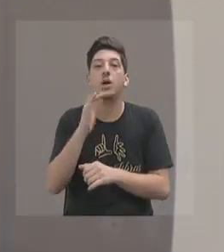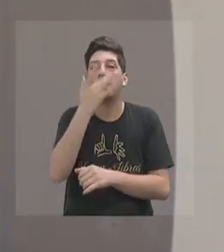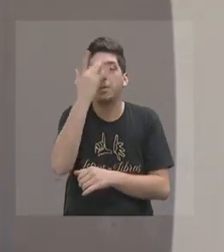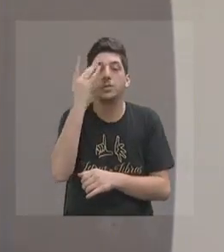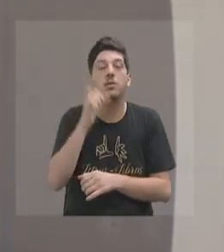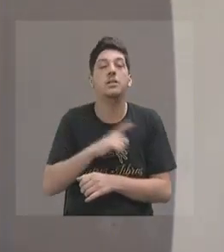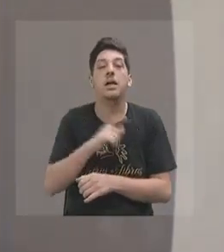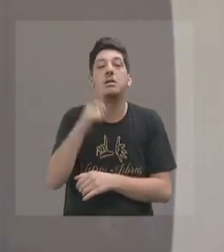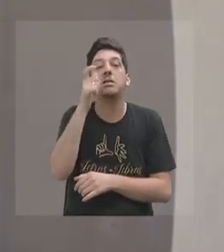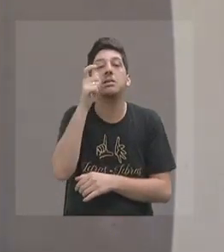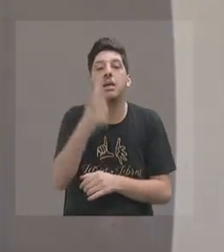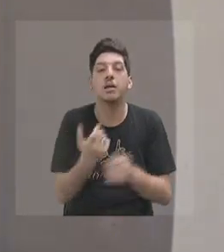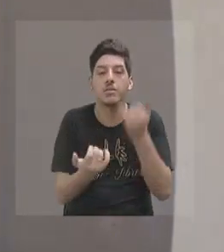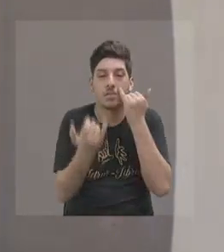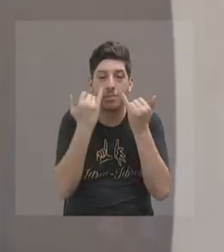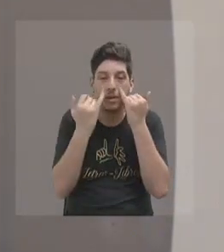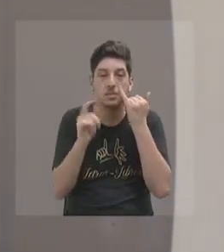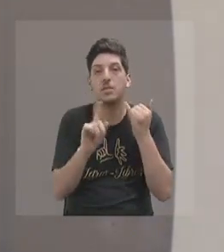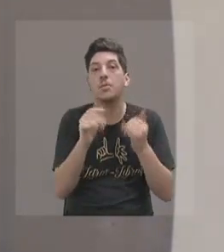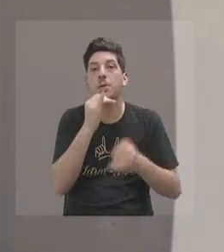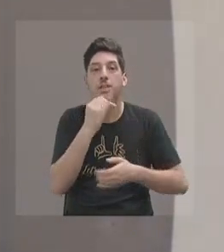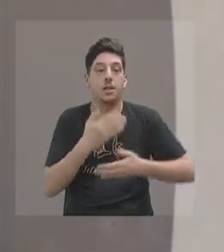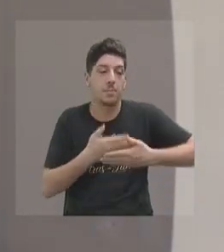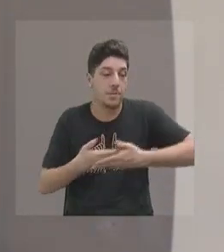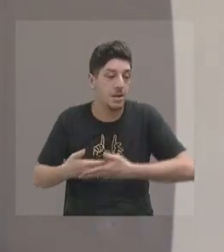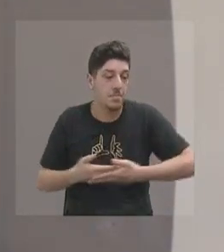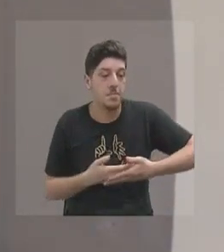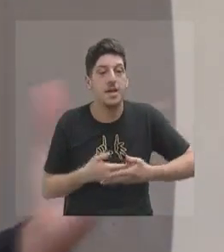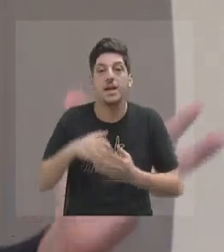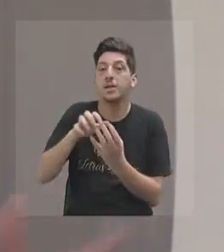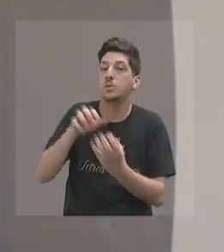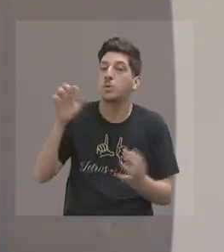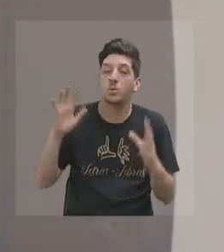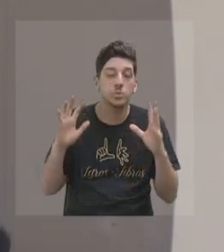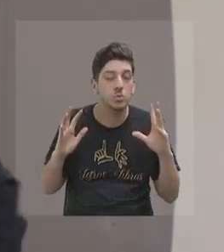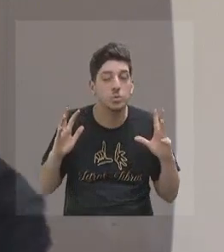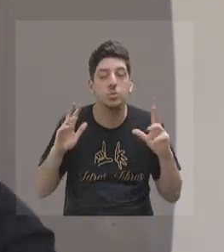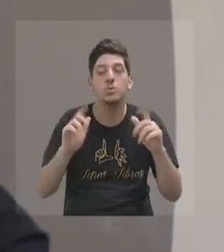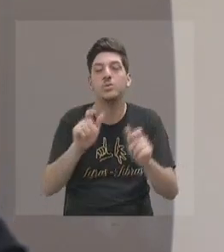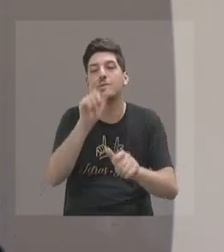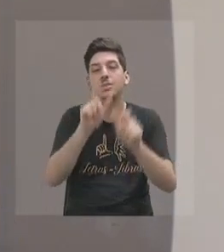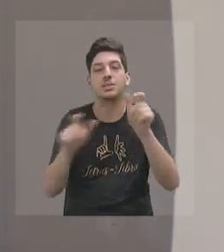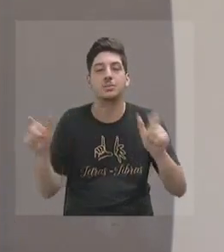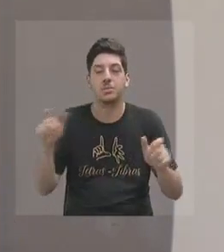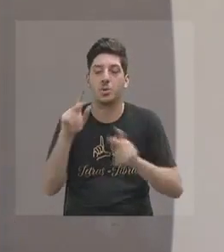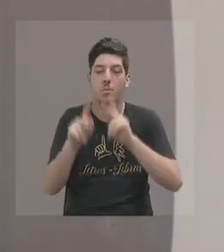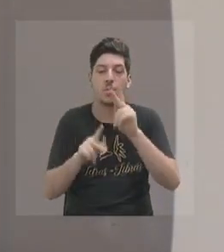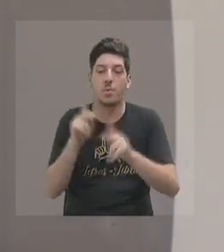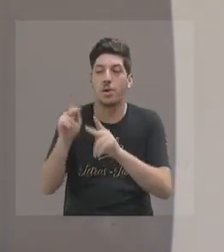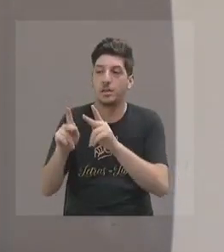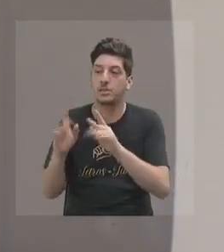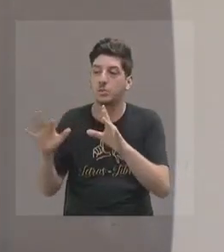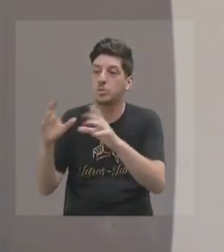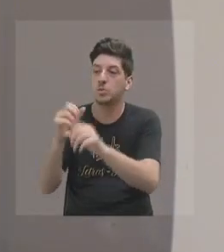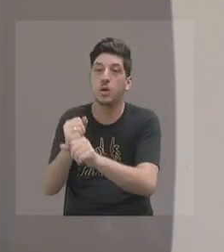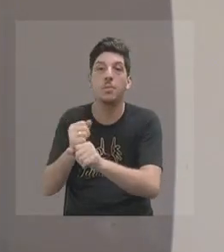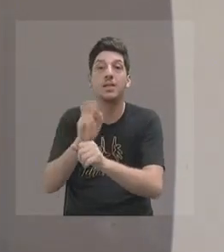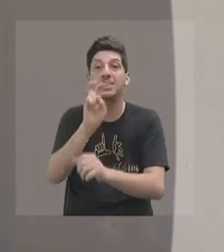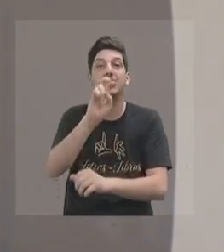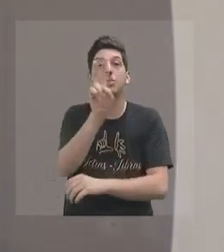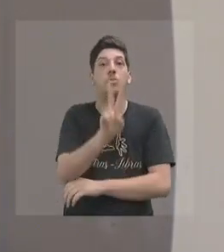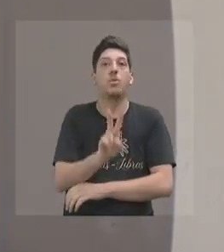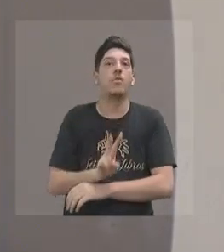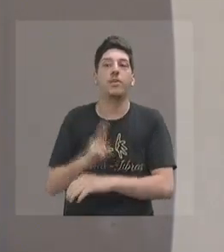é como se eu contasse os bebês e os idosos, todo mundo entrando na internet o tempo inteiro. Então,